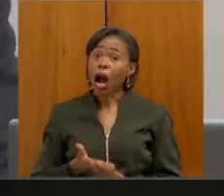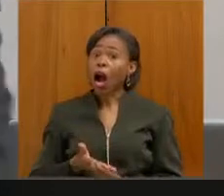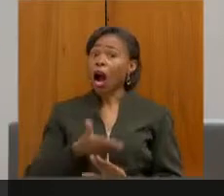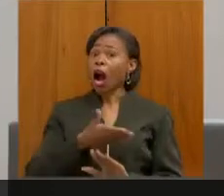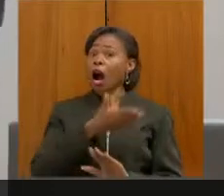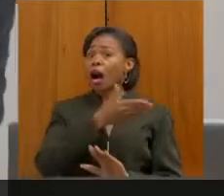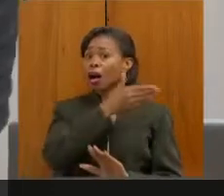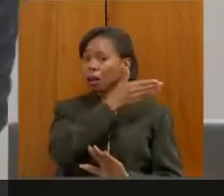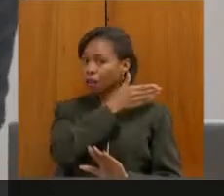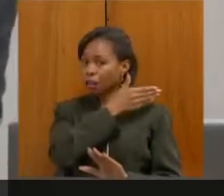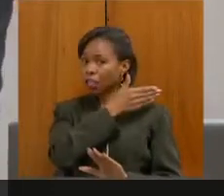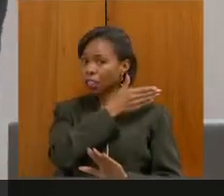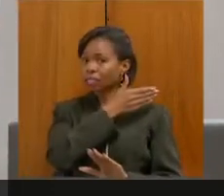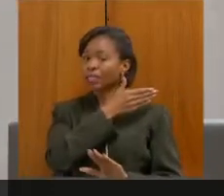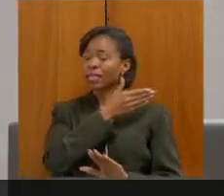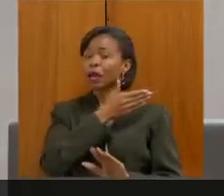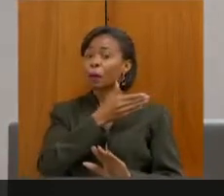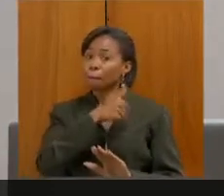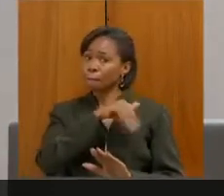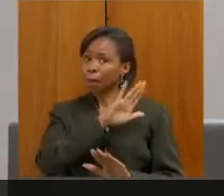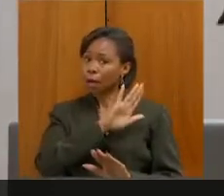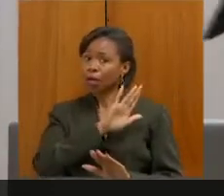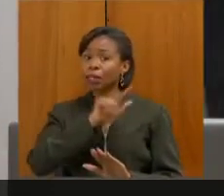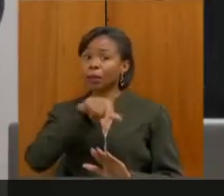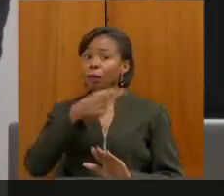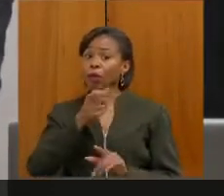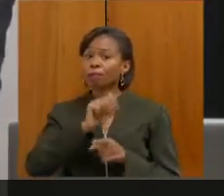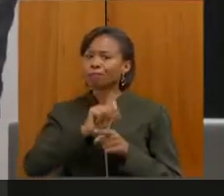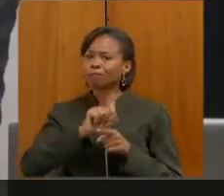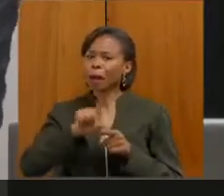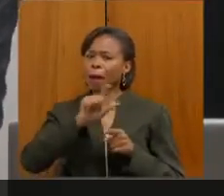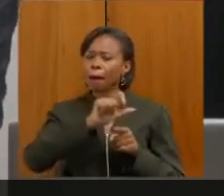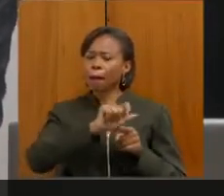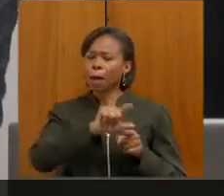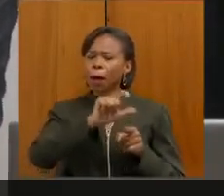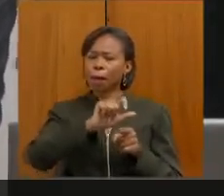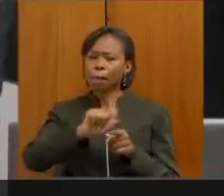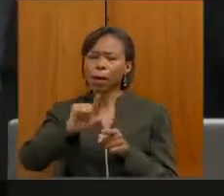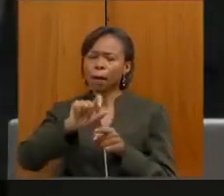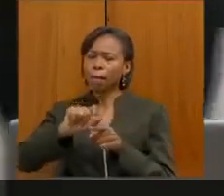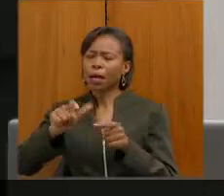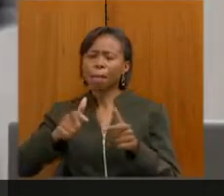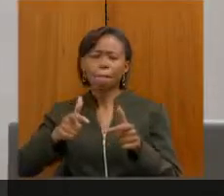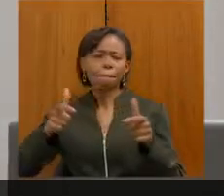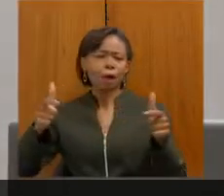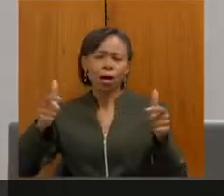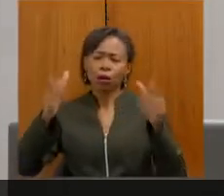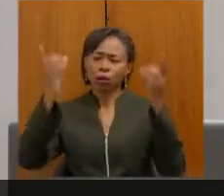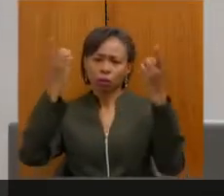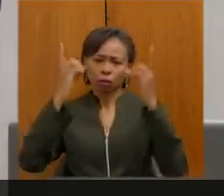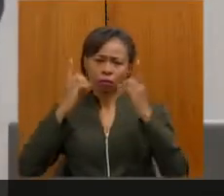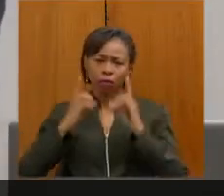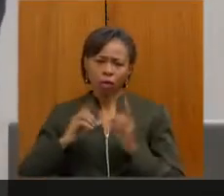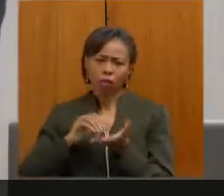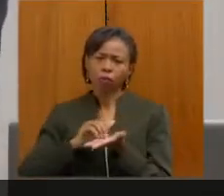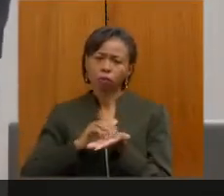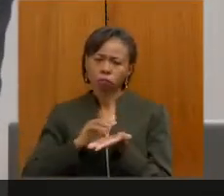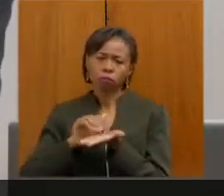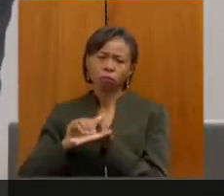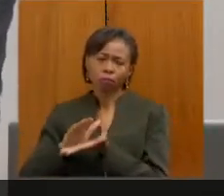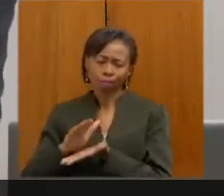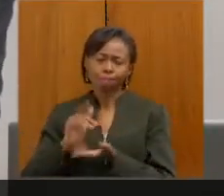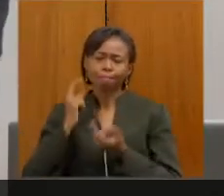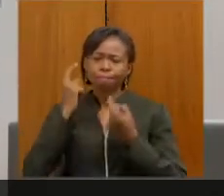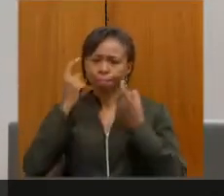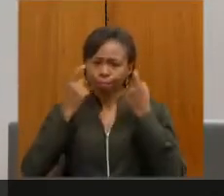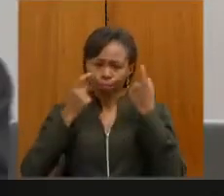pessoas demitidas que são deficientes do que as pessoas que não são, e a gente trouxe essa preocupação